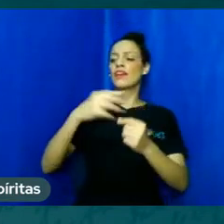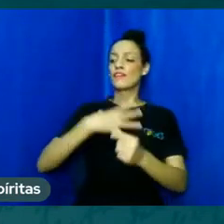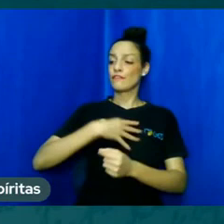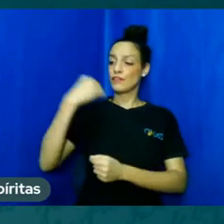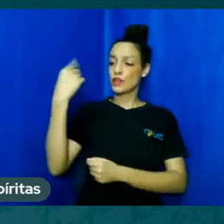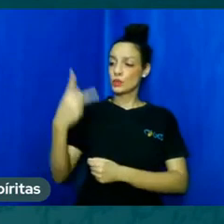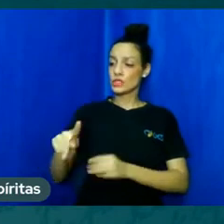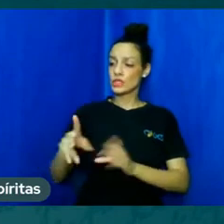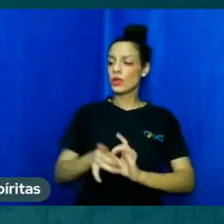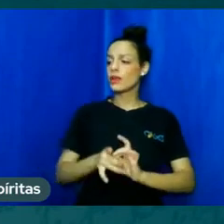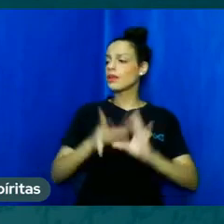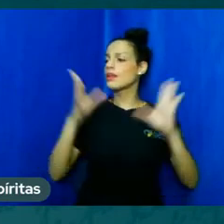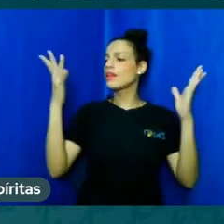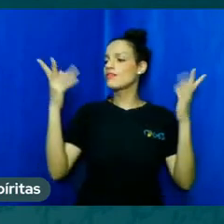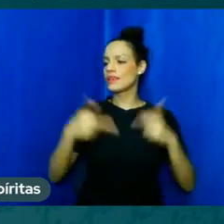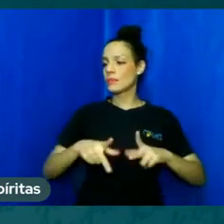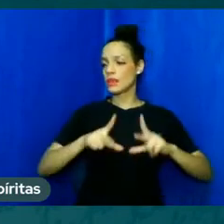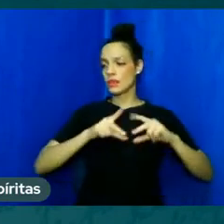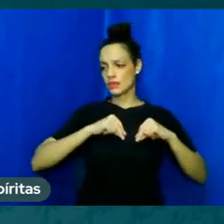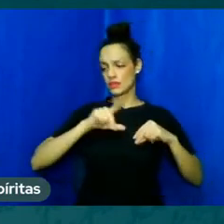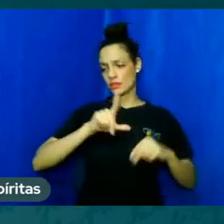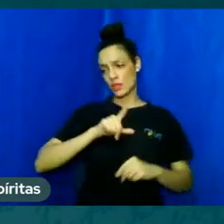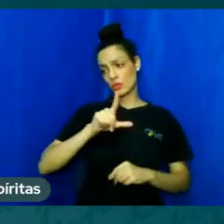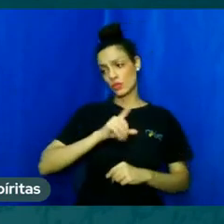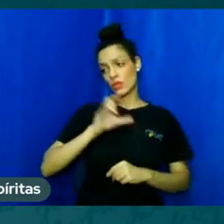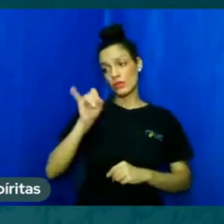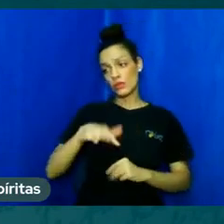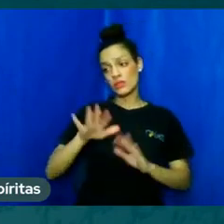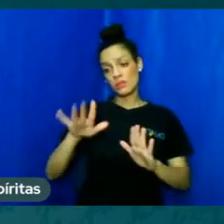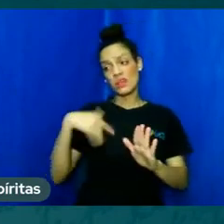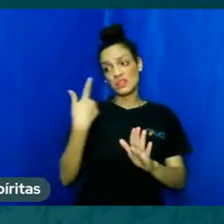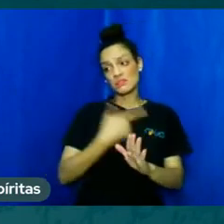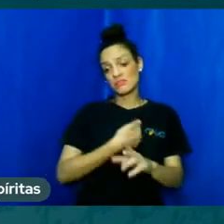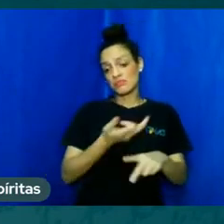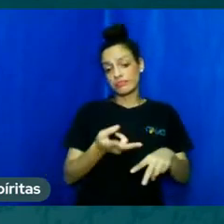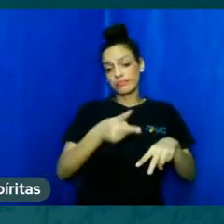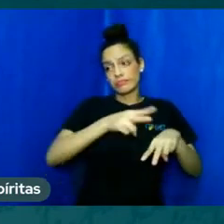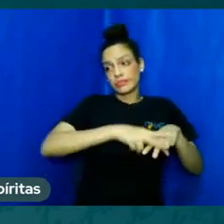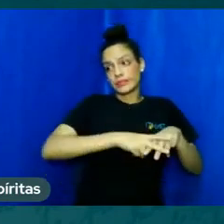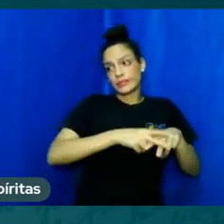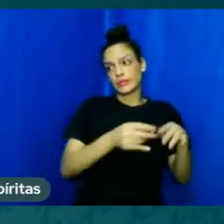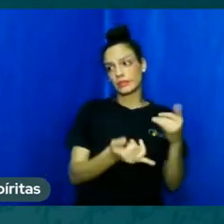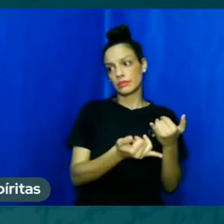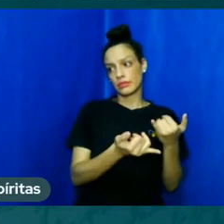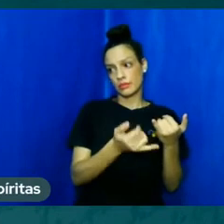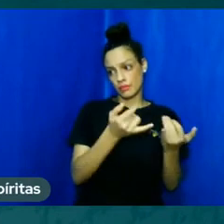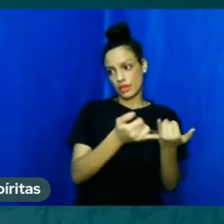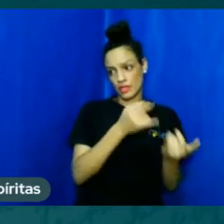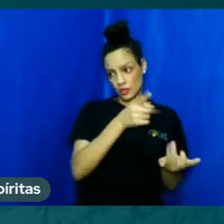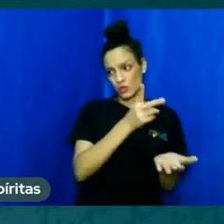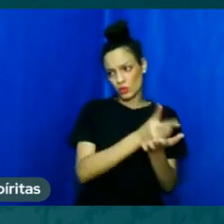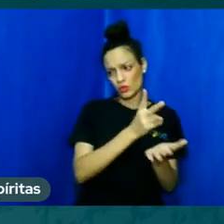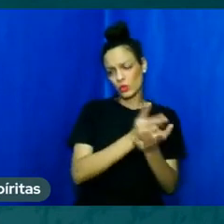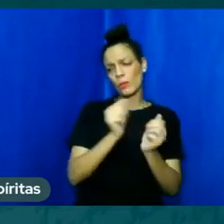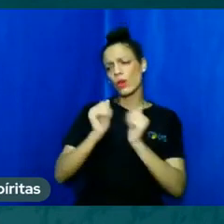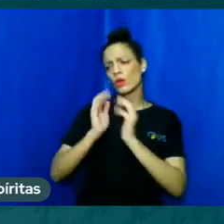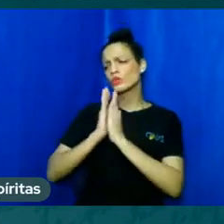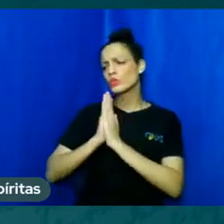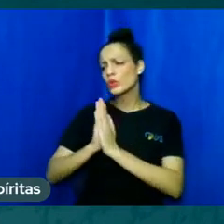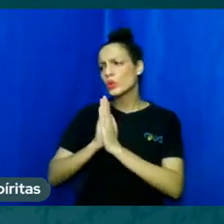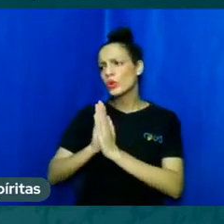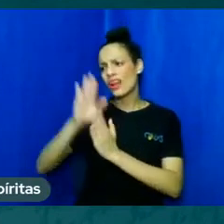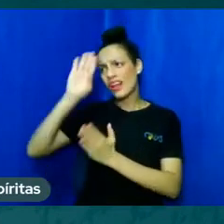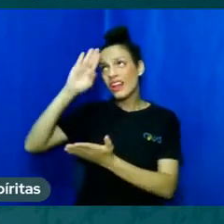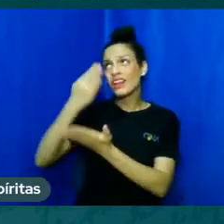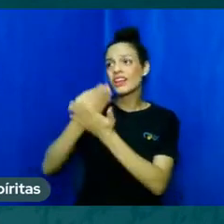merecia estar livre enquanto que a gente ainda continua aqui preso à matéria ore confie em Deus não é tem uma outra